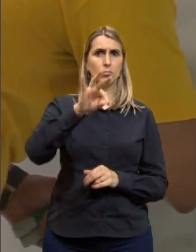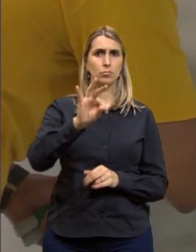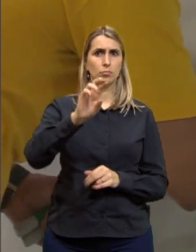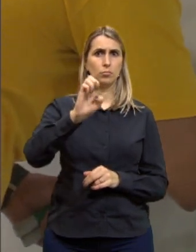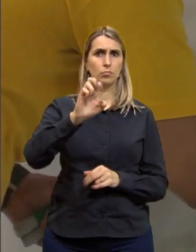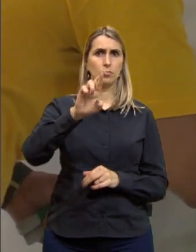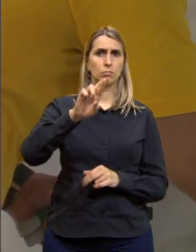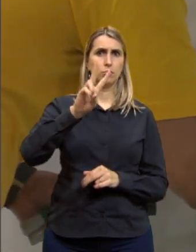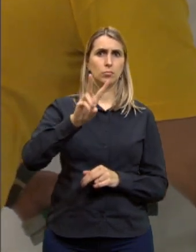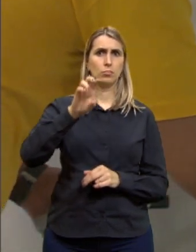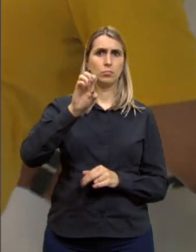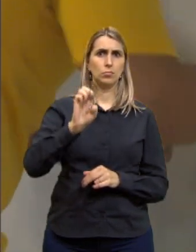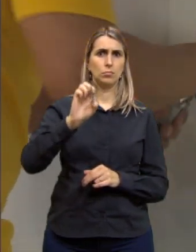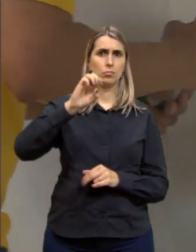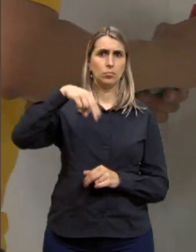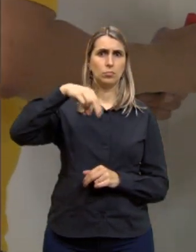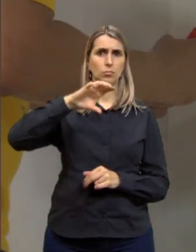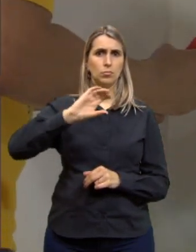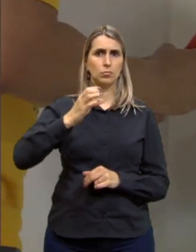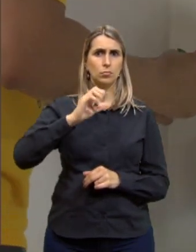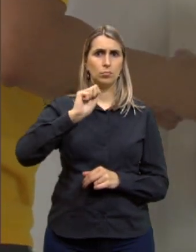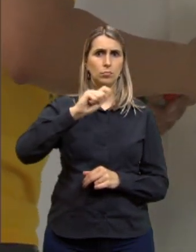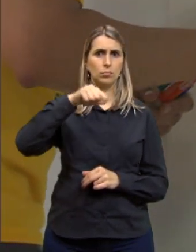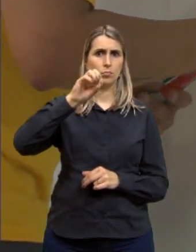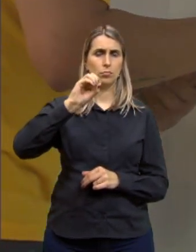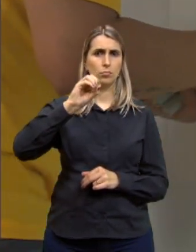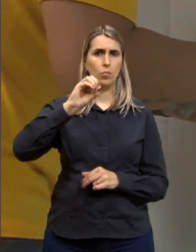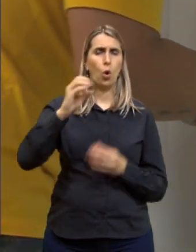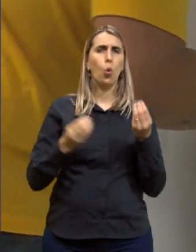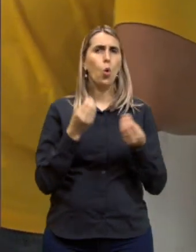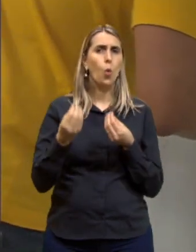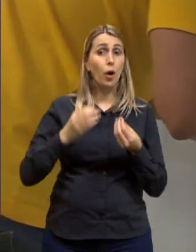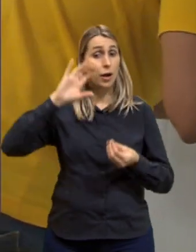intervenção. Como resolver esse problema, tá?